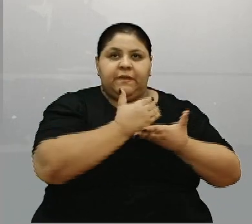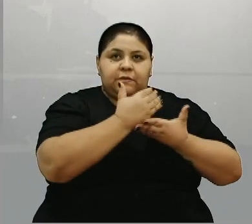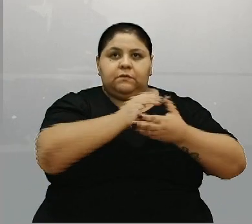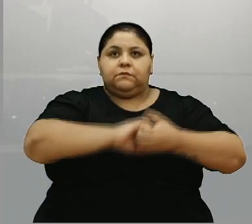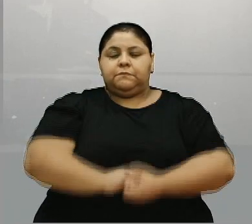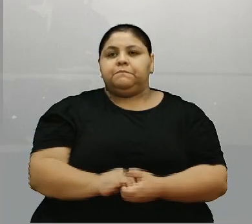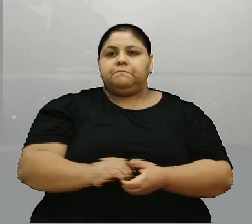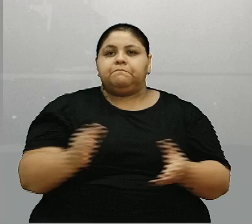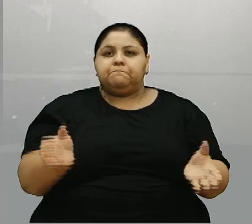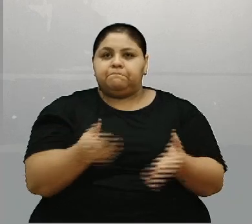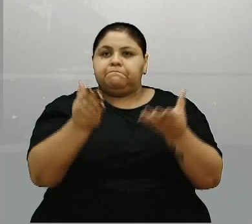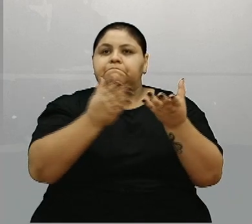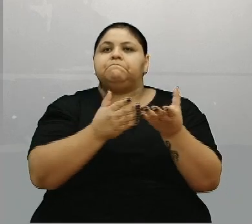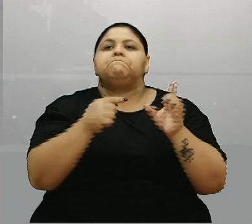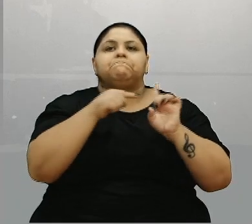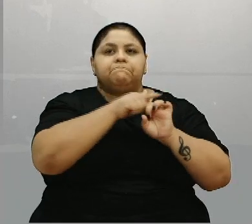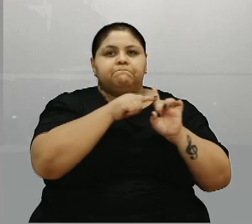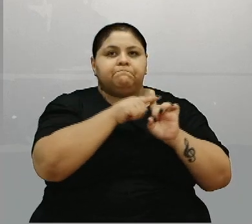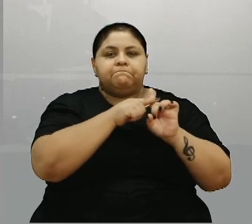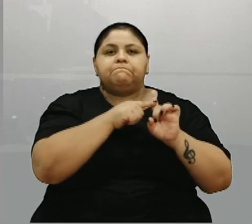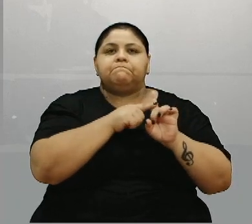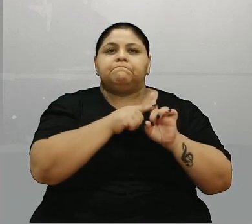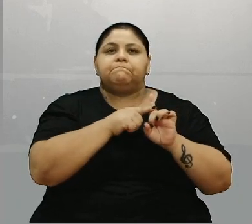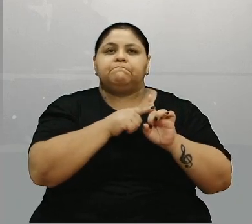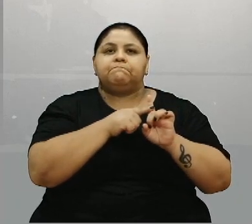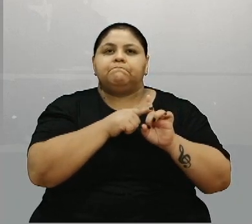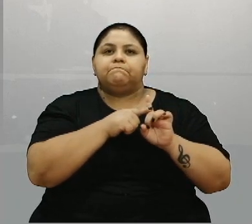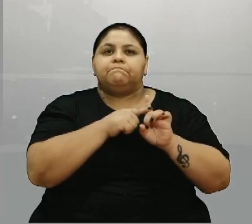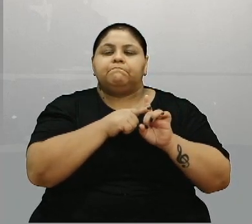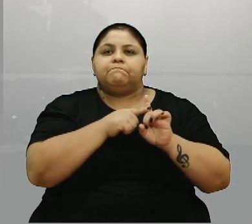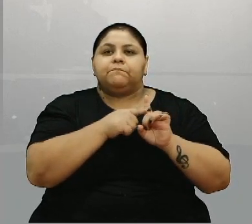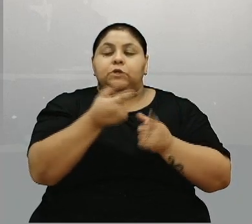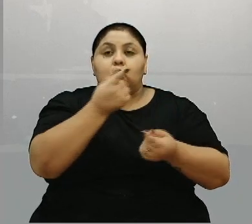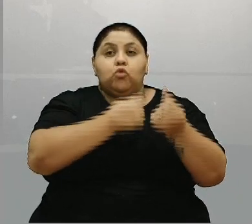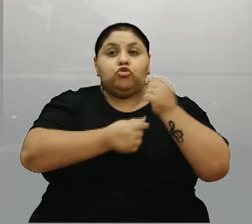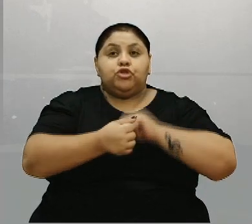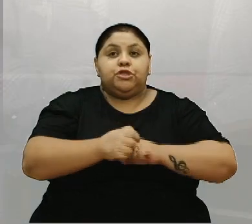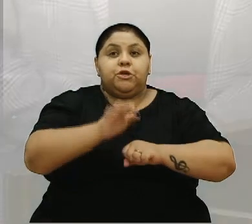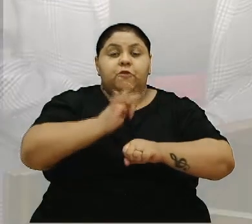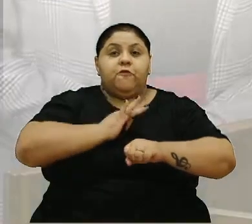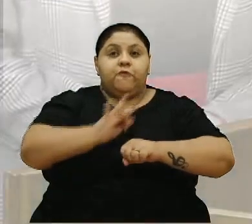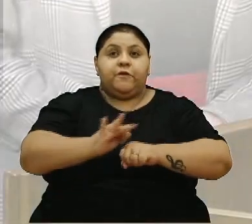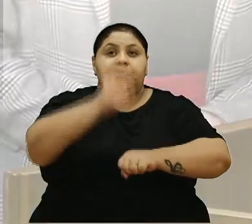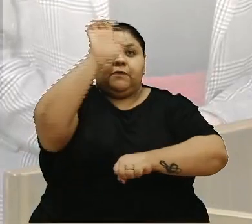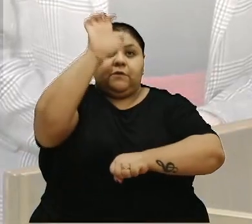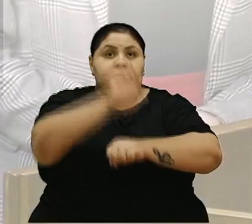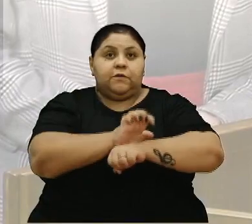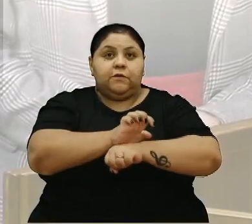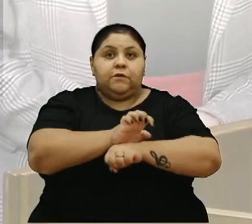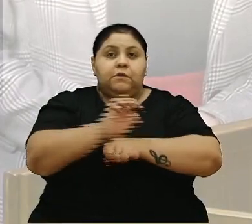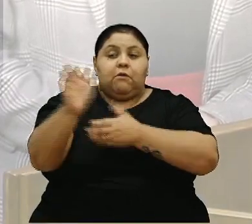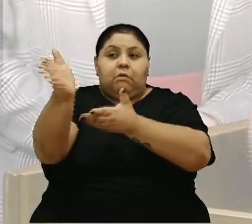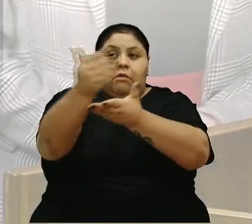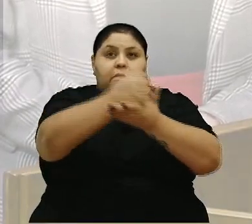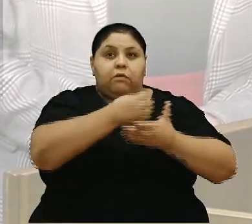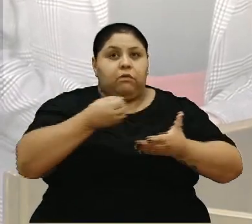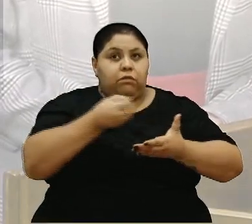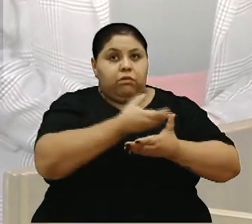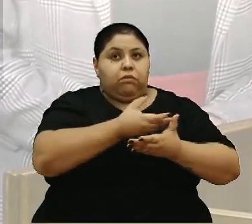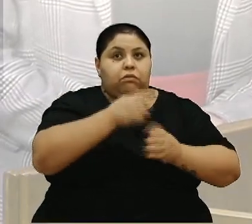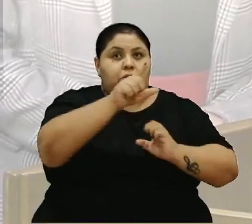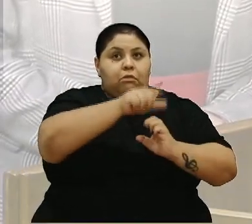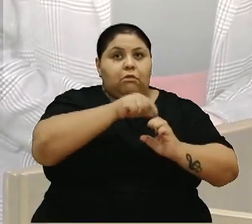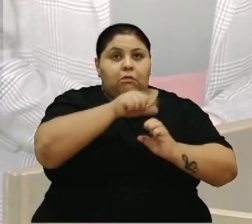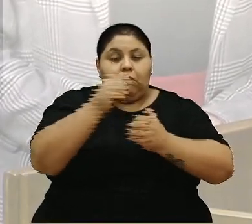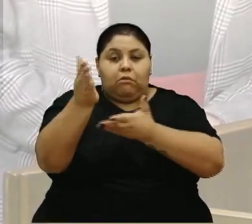A festa foi muito positiva, as leaks federais e estaduais ajudaram a captação de novas empresas a participarem do evento, né? A forma de captação,